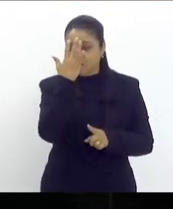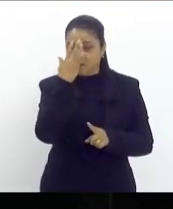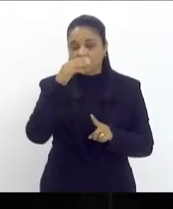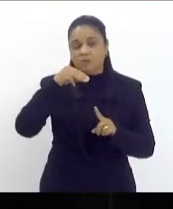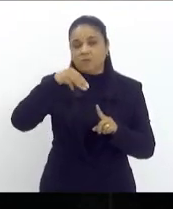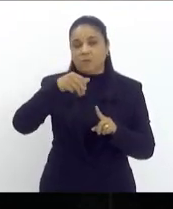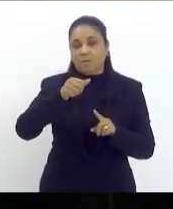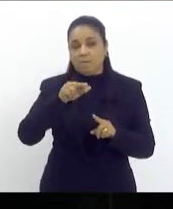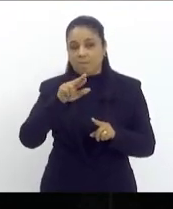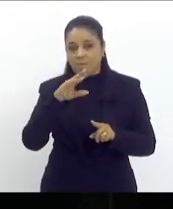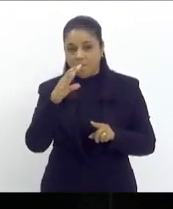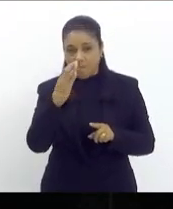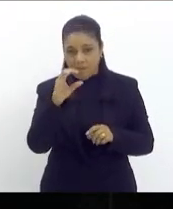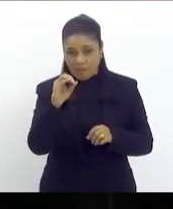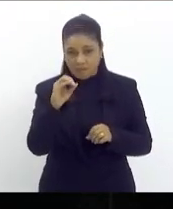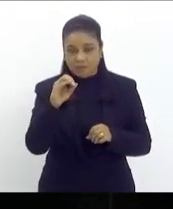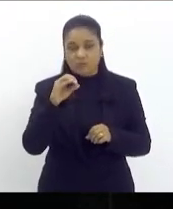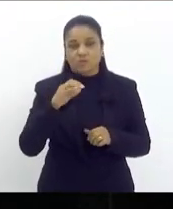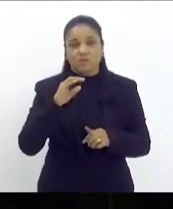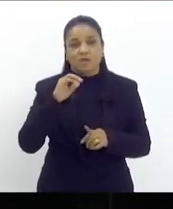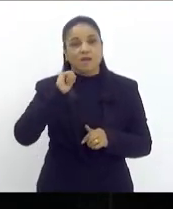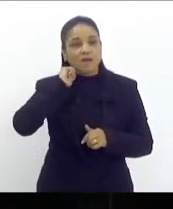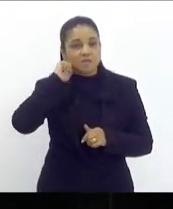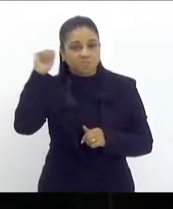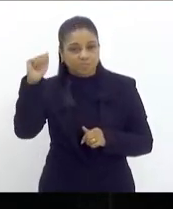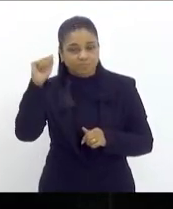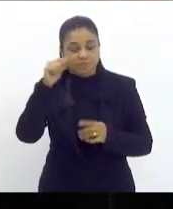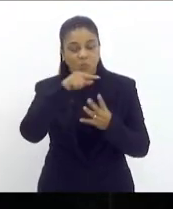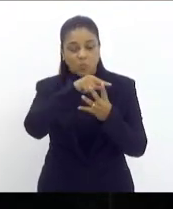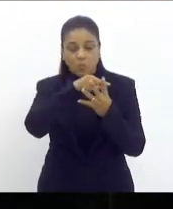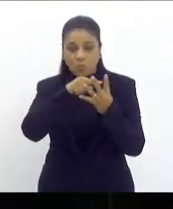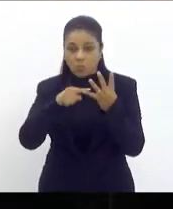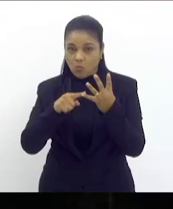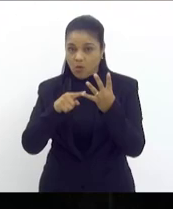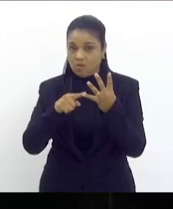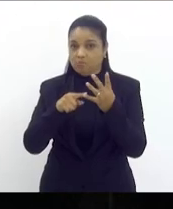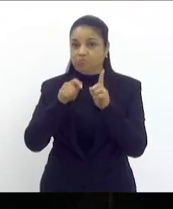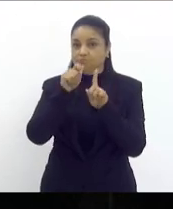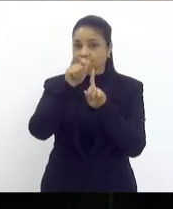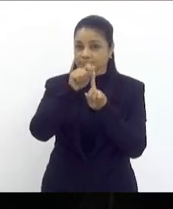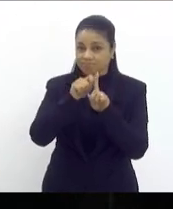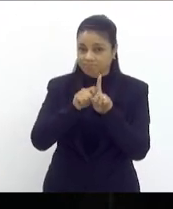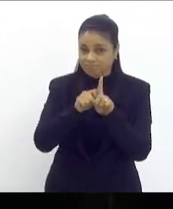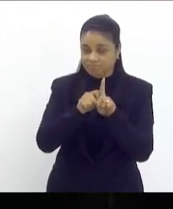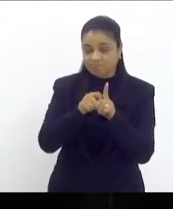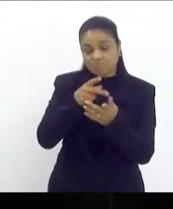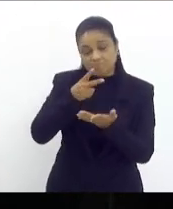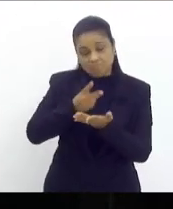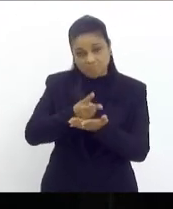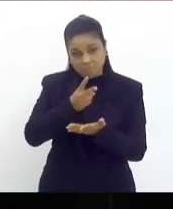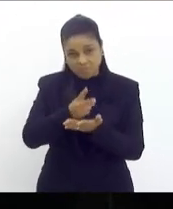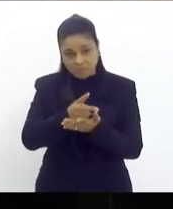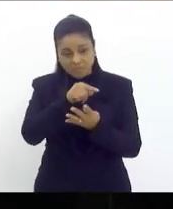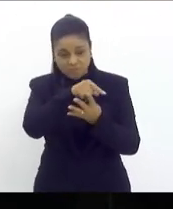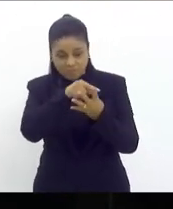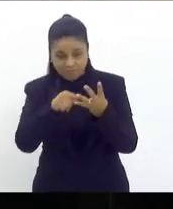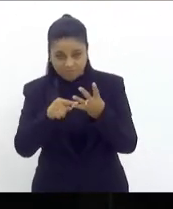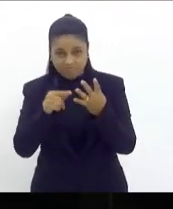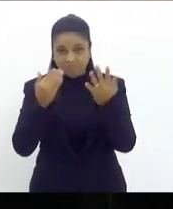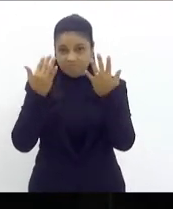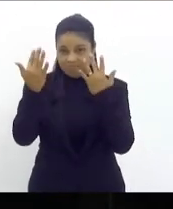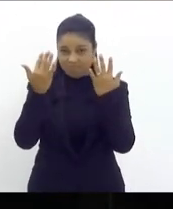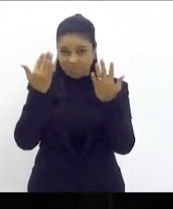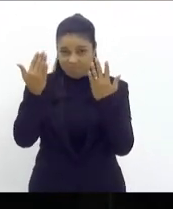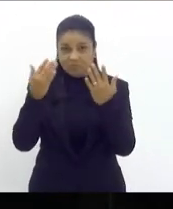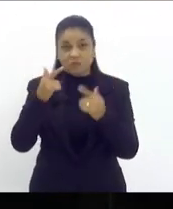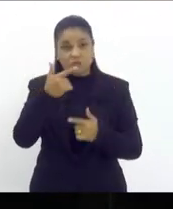cotejá-lo com o mesmo quadrimestre de 2022 para